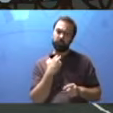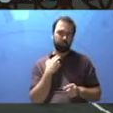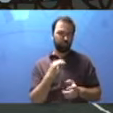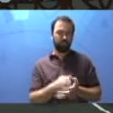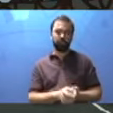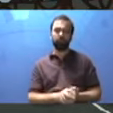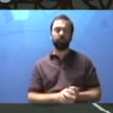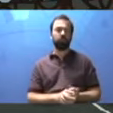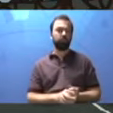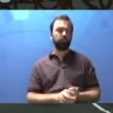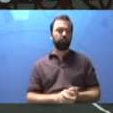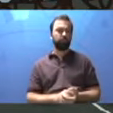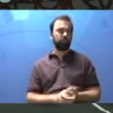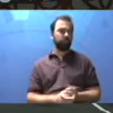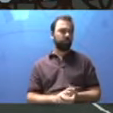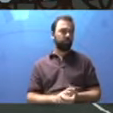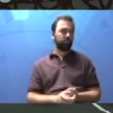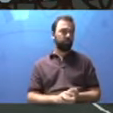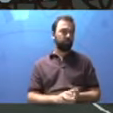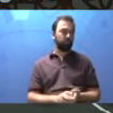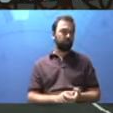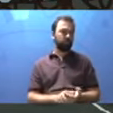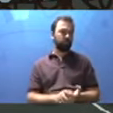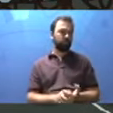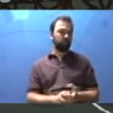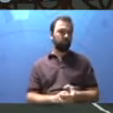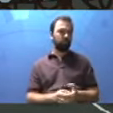Nunca mais, né? Pois bem.